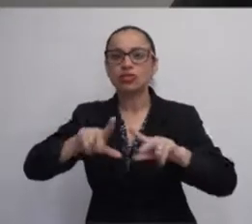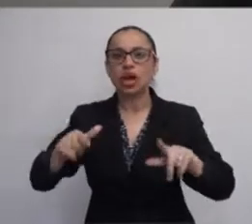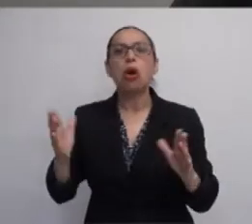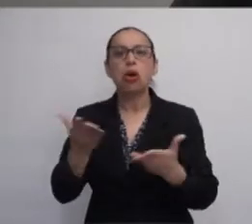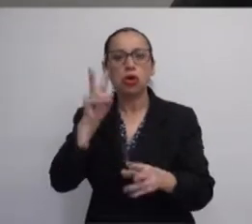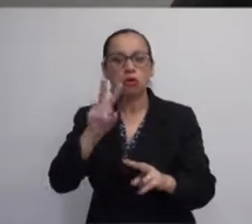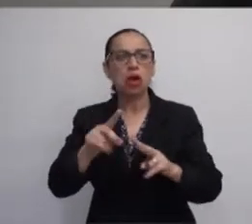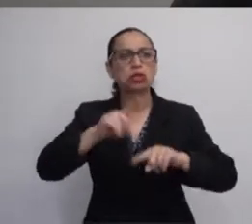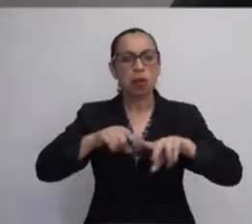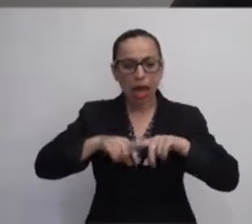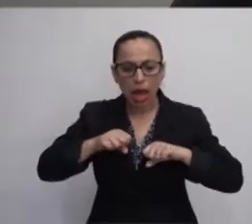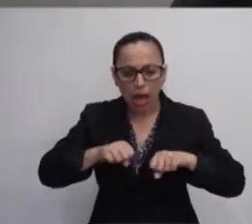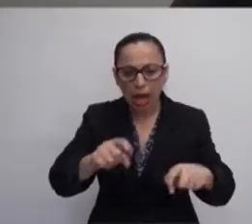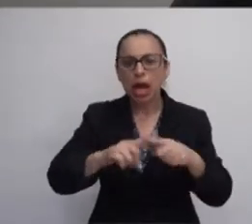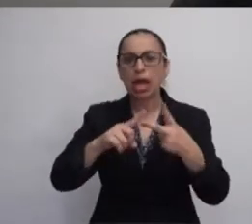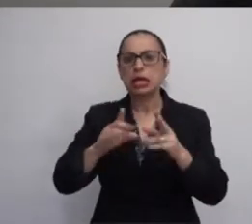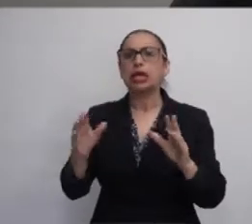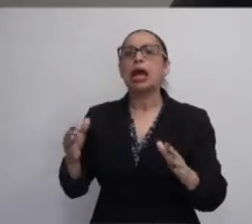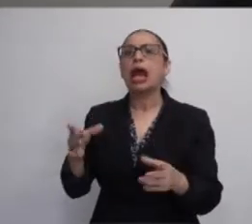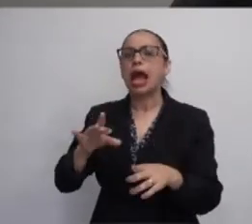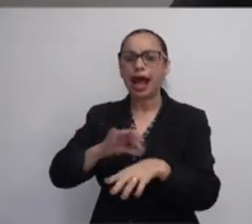supermercados, nas carnes,